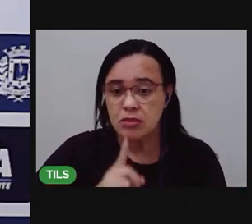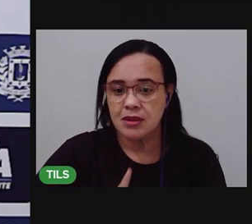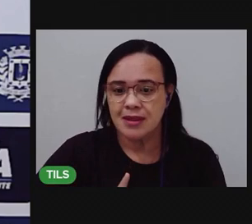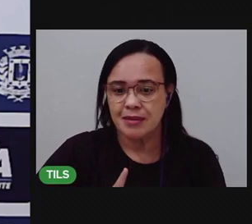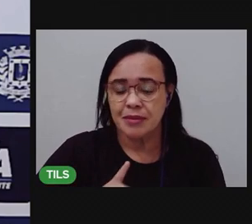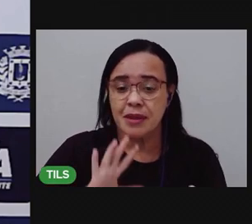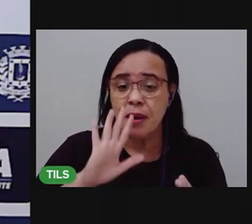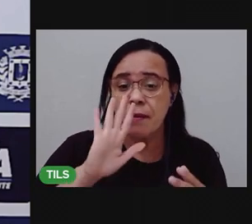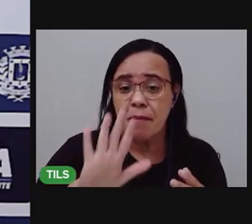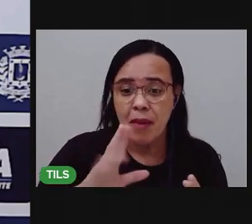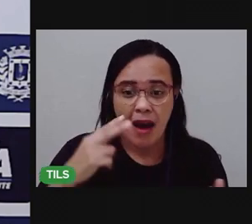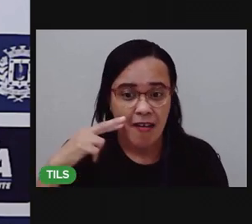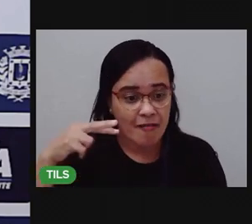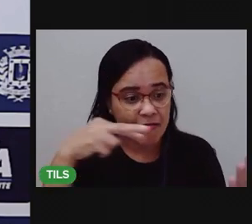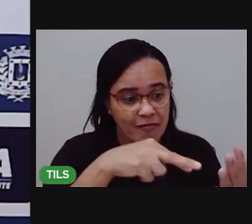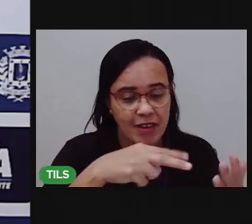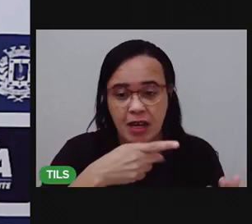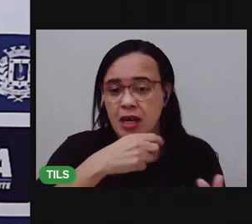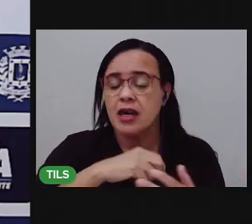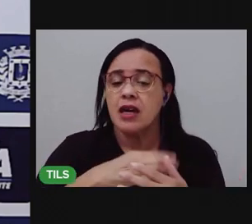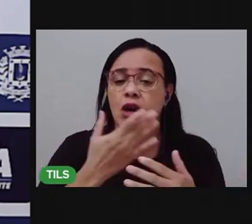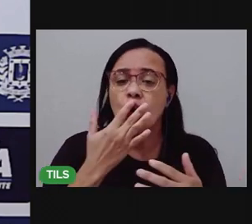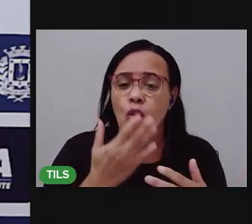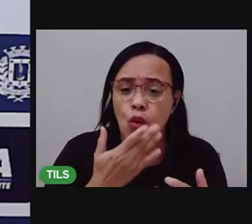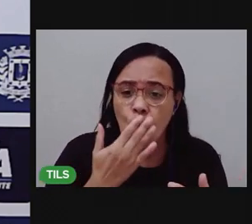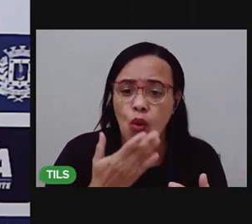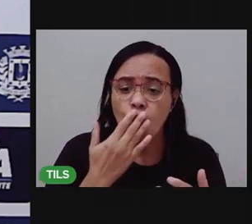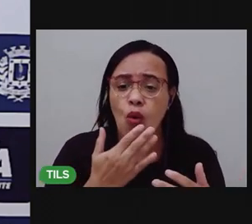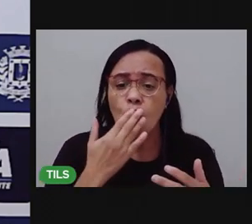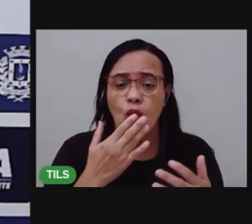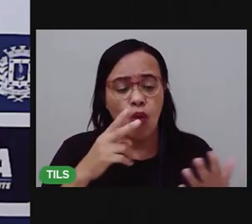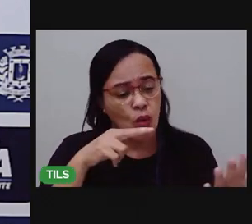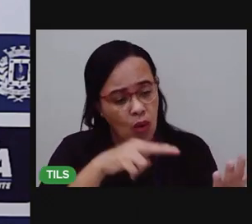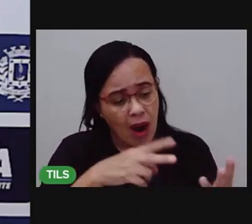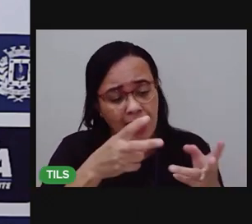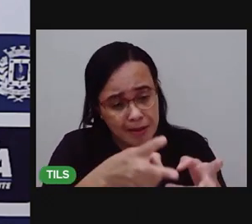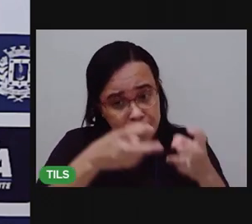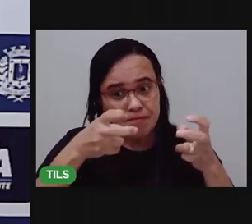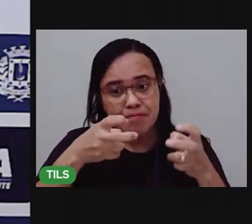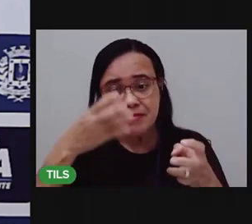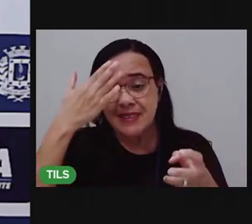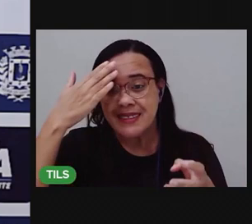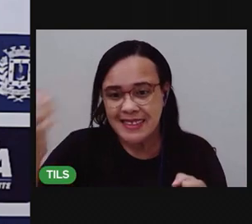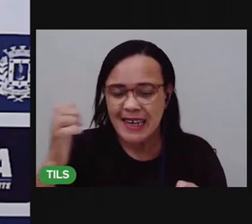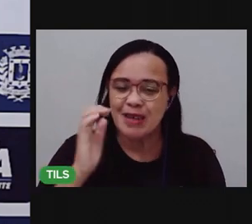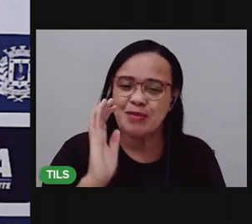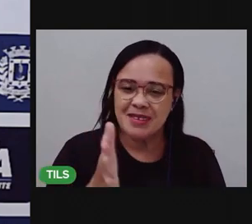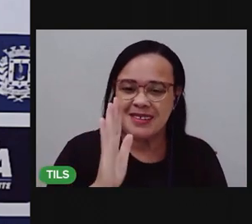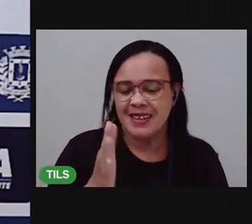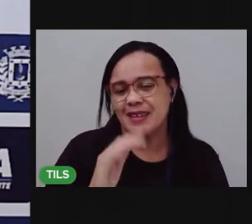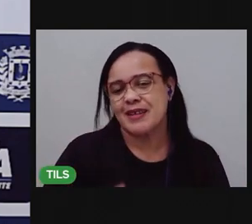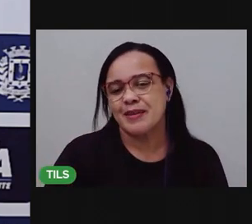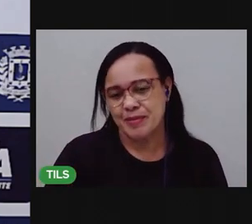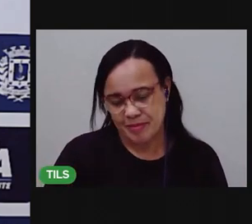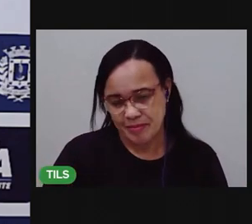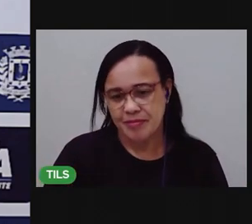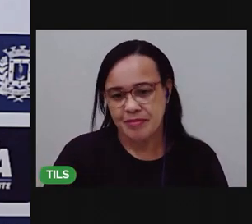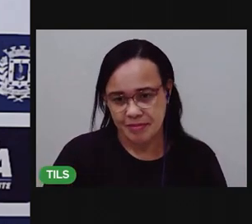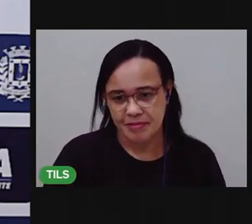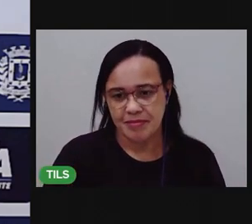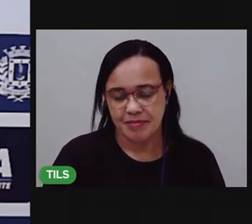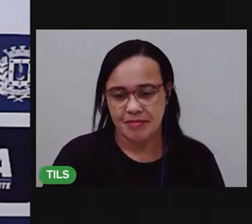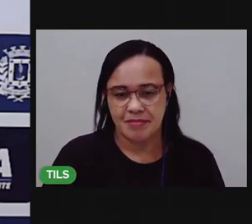porque já reconhecem a embalagem, já reconhecem o rótulo. A gente viu também que,